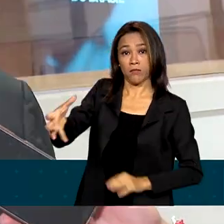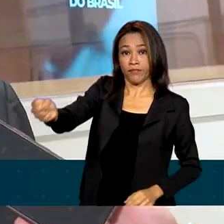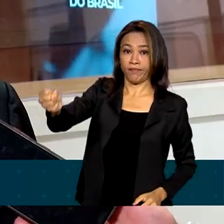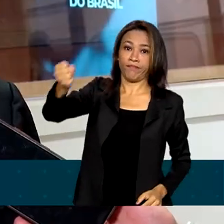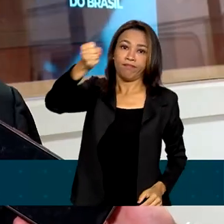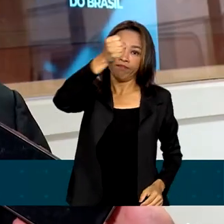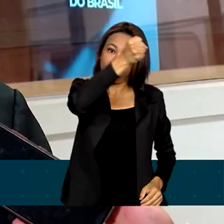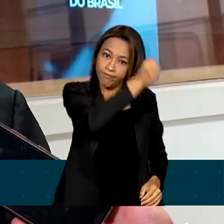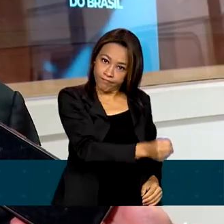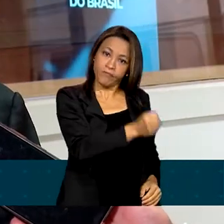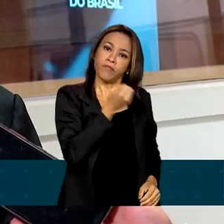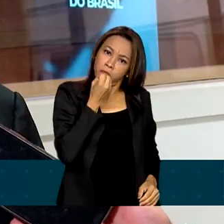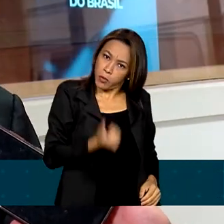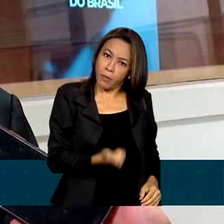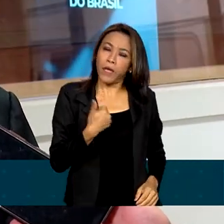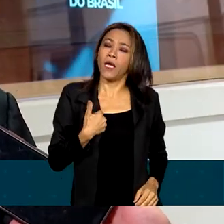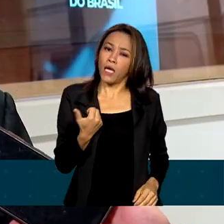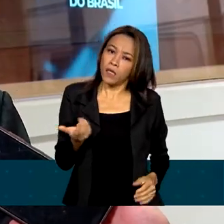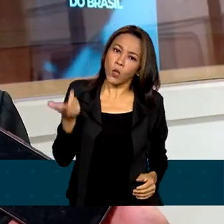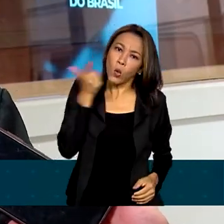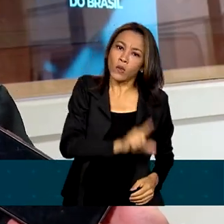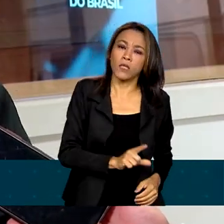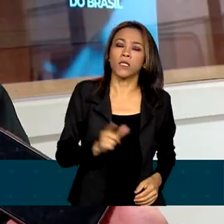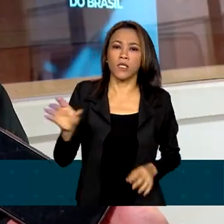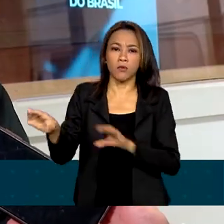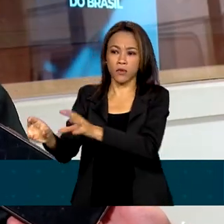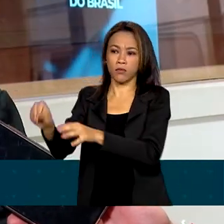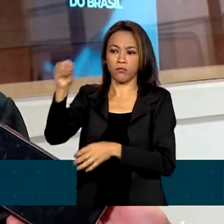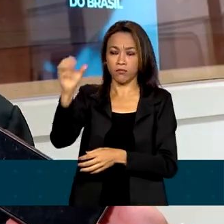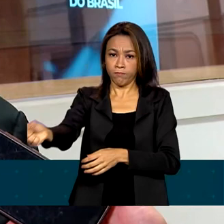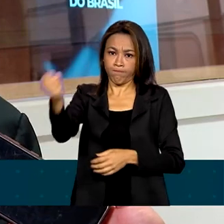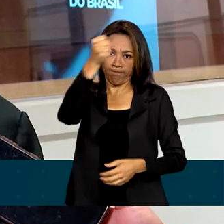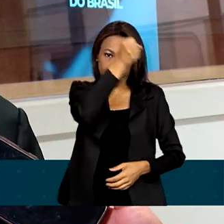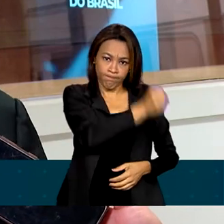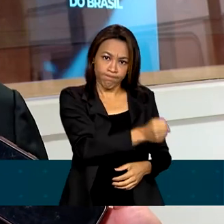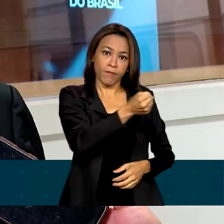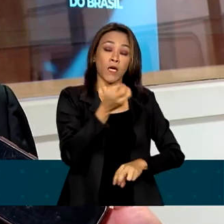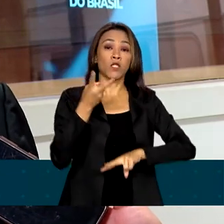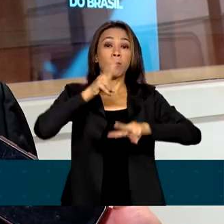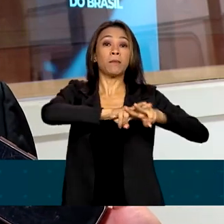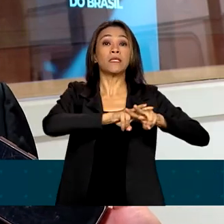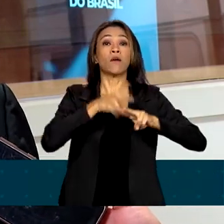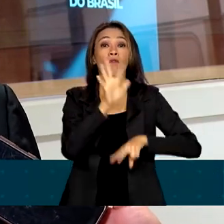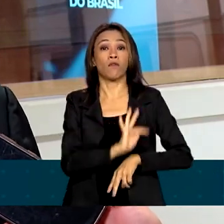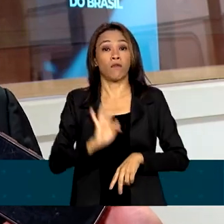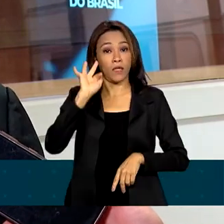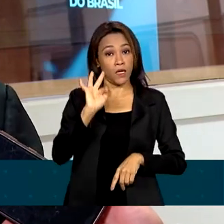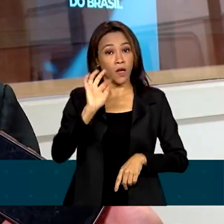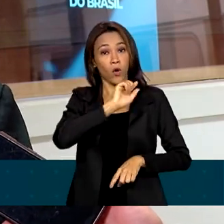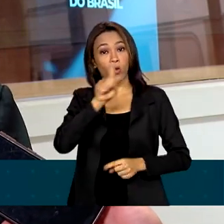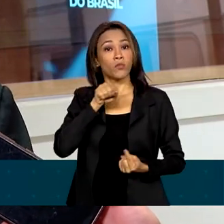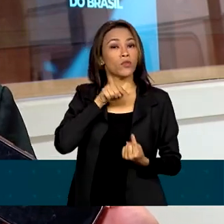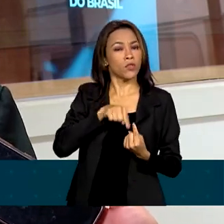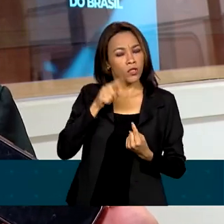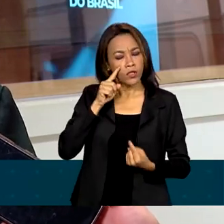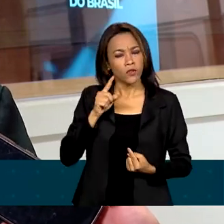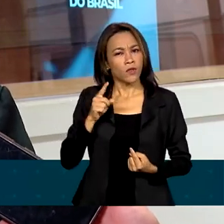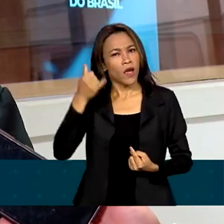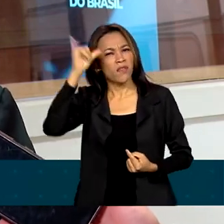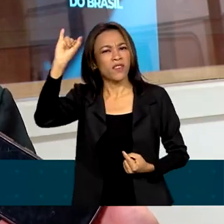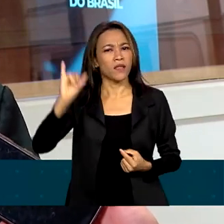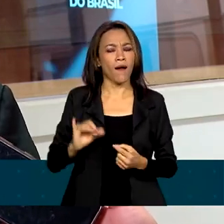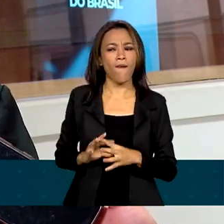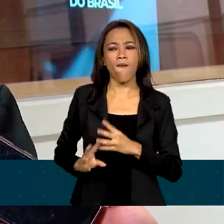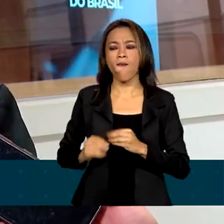no Brasil. Foi bem sucedida, a transferência foi feita de um presídio federal para outro, exatamente visando prevenir um suposto